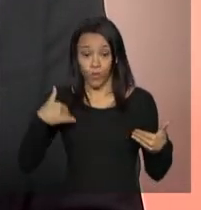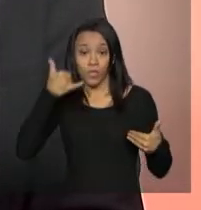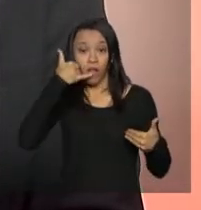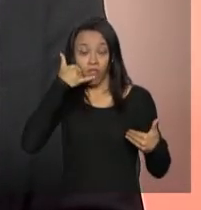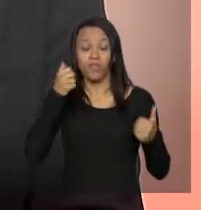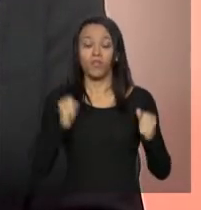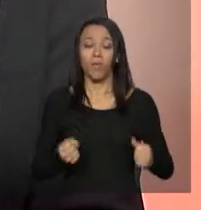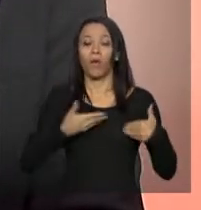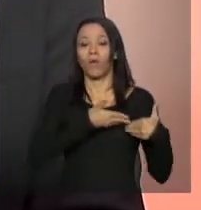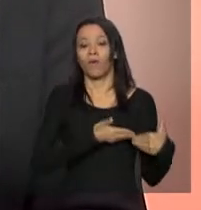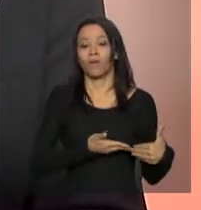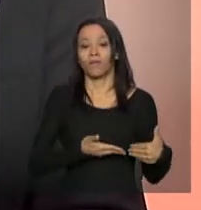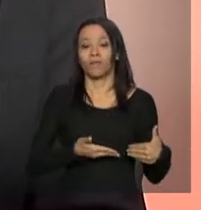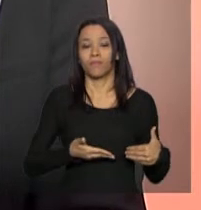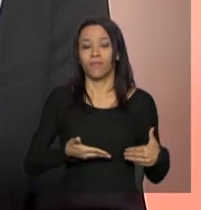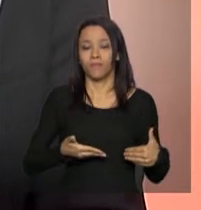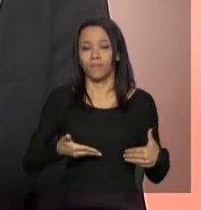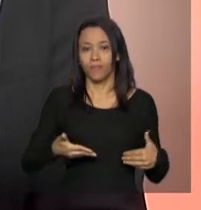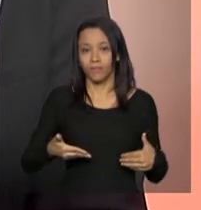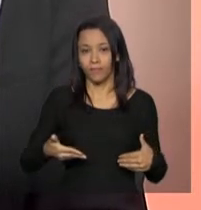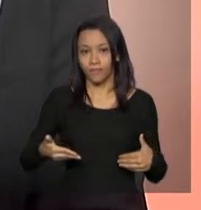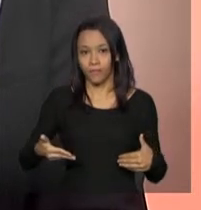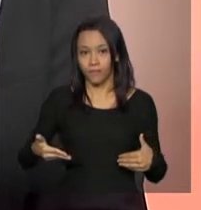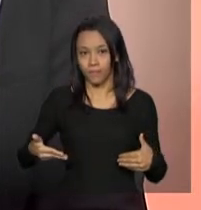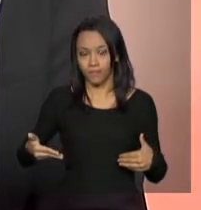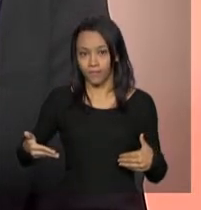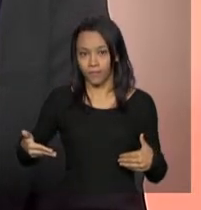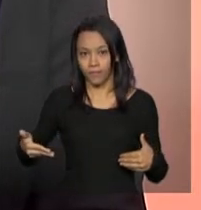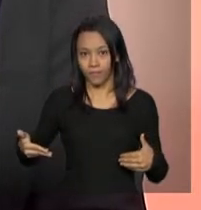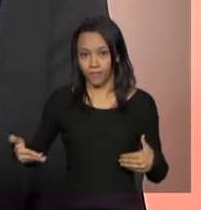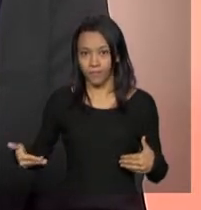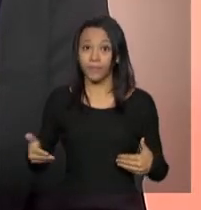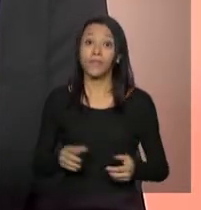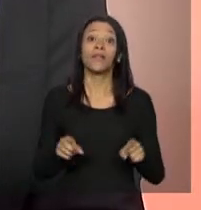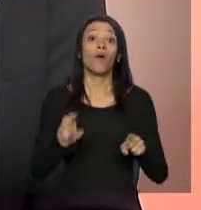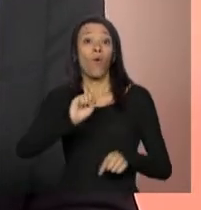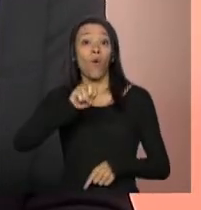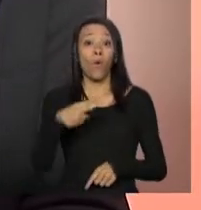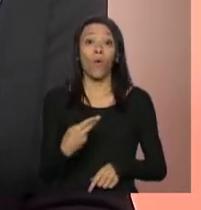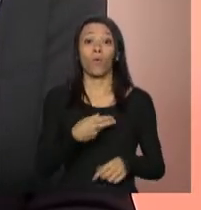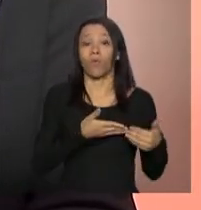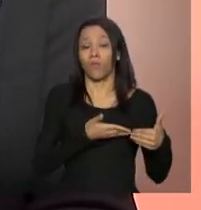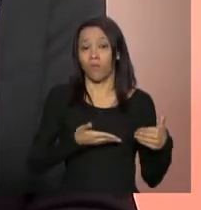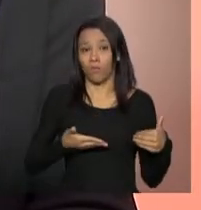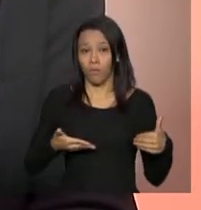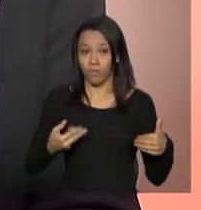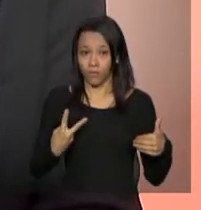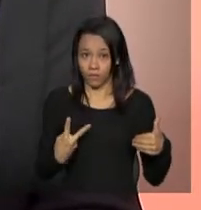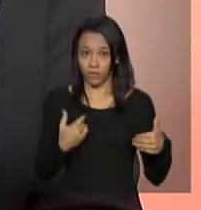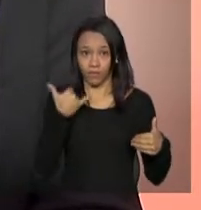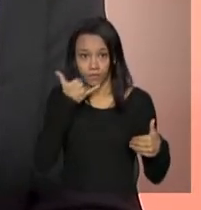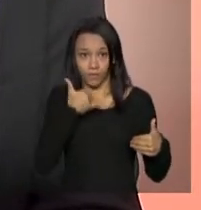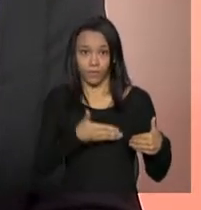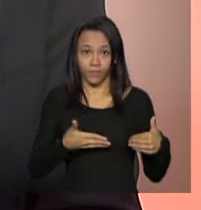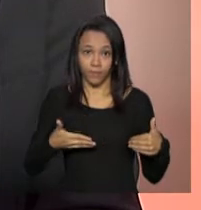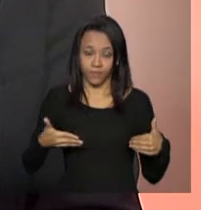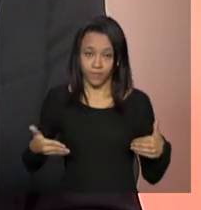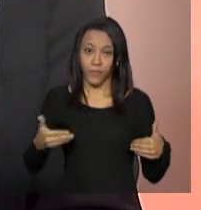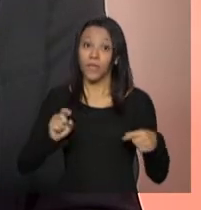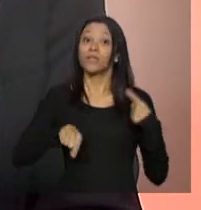Os telefones da NBR são 0 operadora 61 37995198 ou 37995859